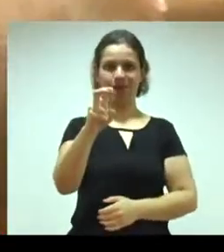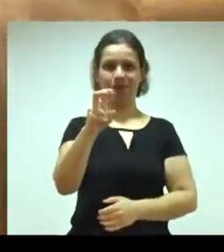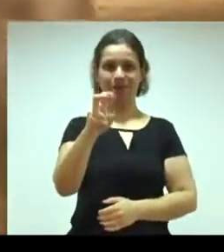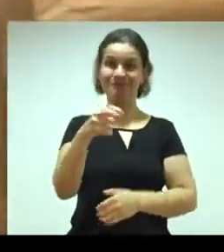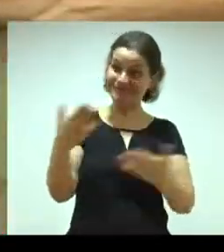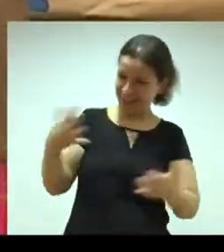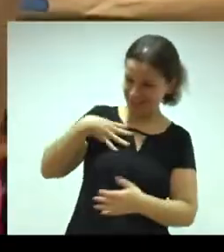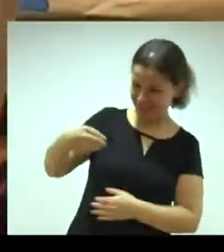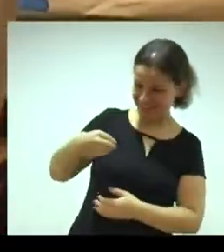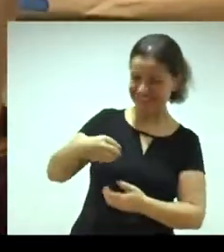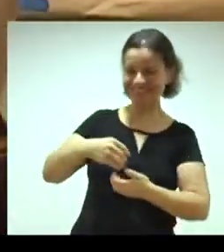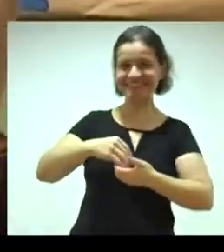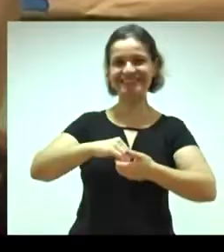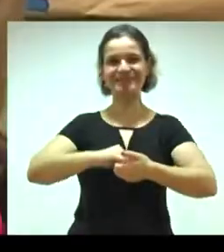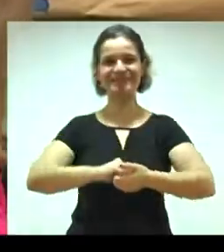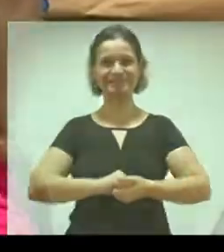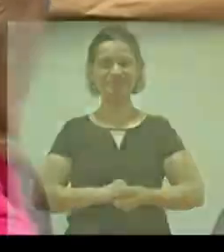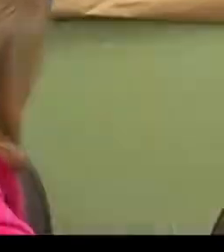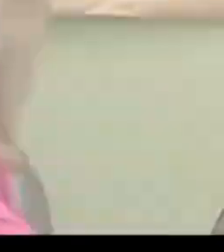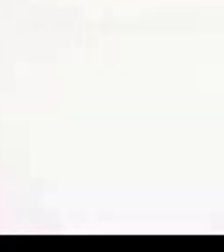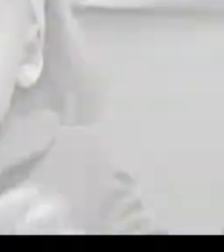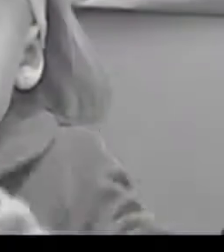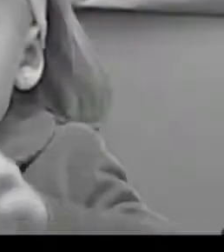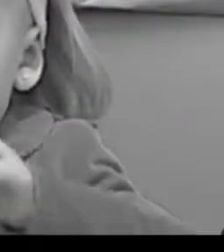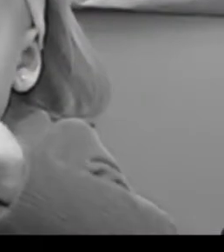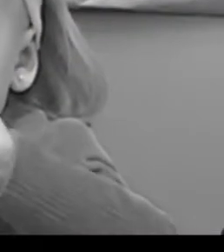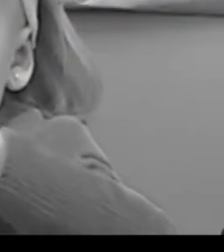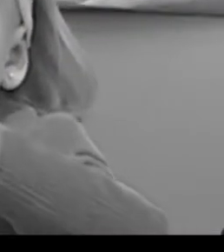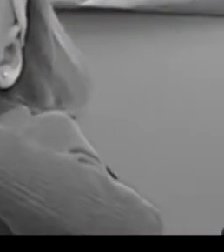Né, Laura? Tchau, tchau, tchau.